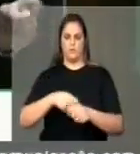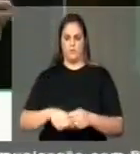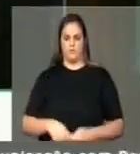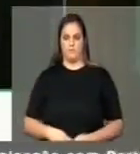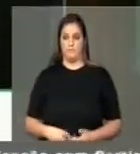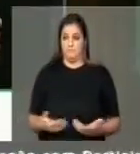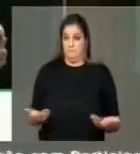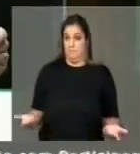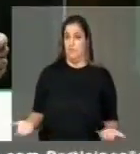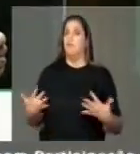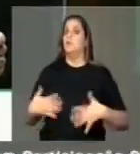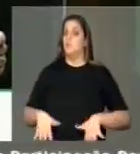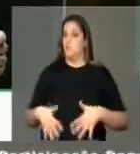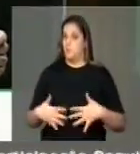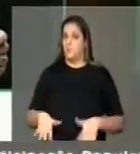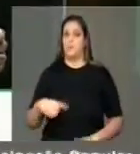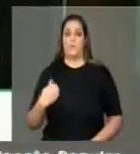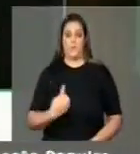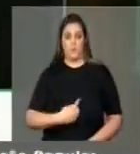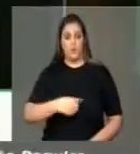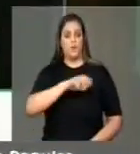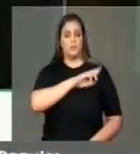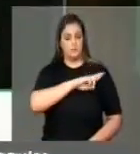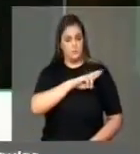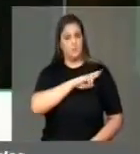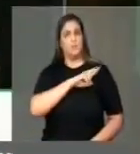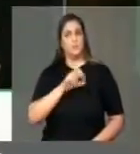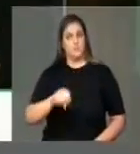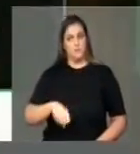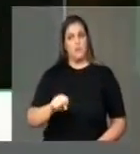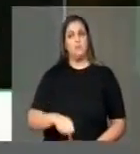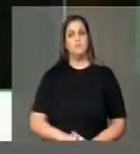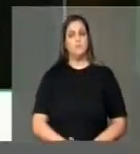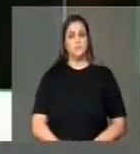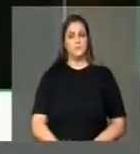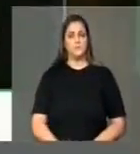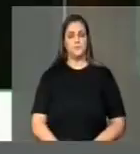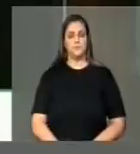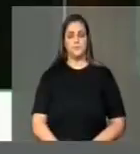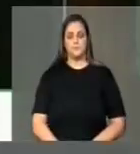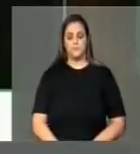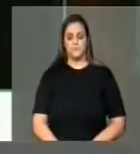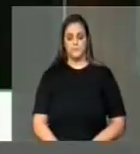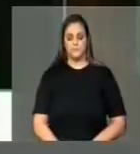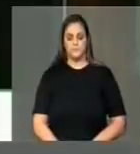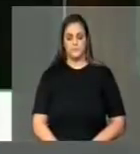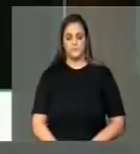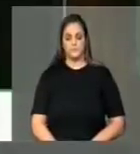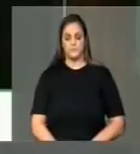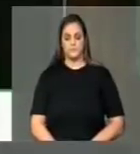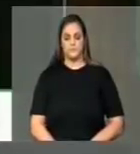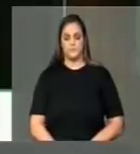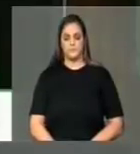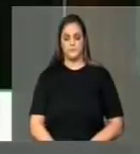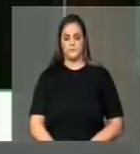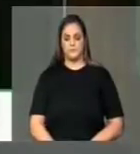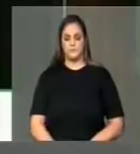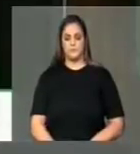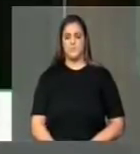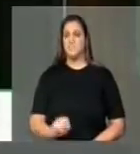nossa é muito grande. Nós, nesse momento, por mais que seja um petista,